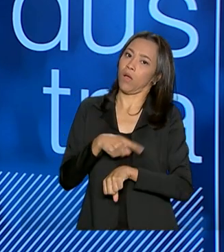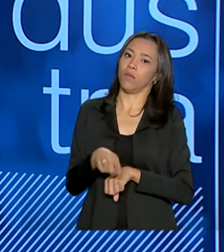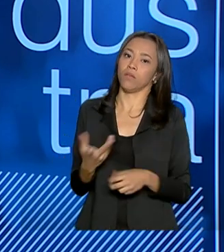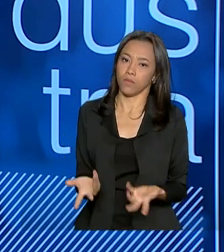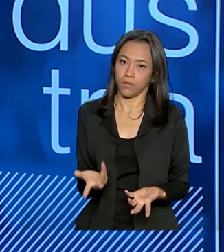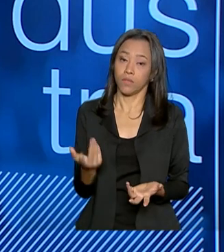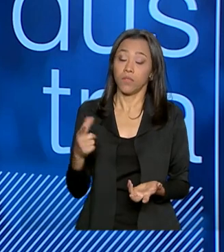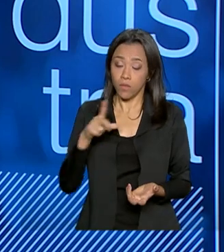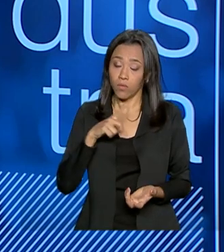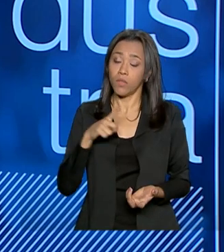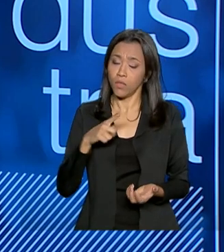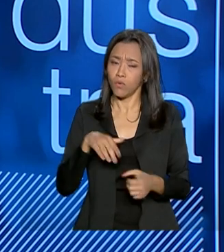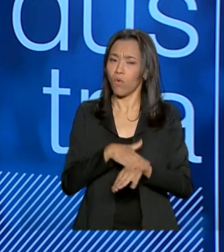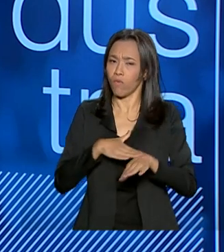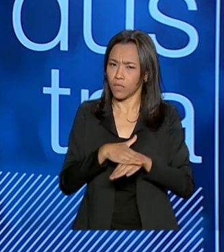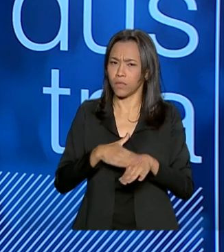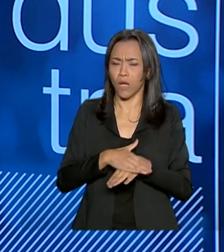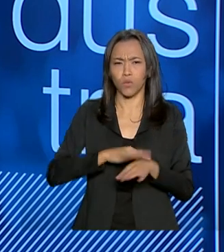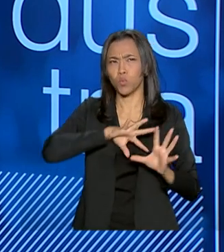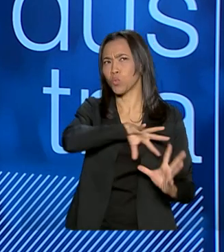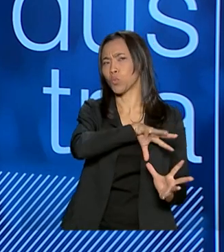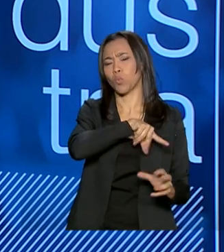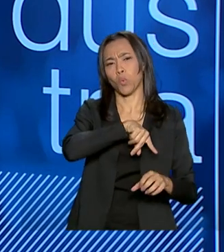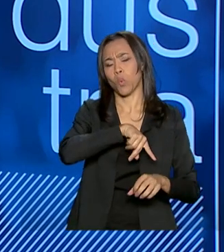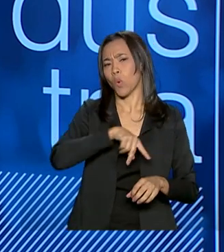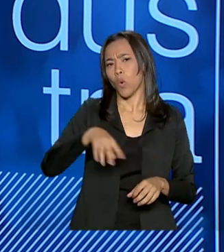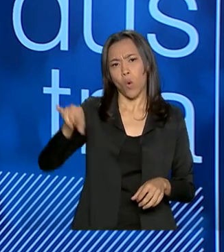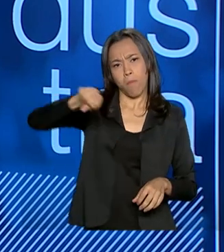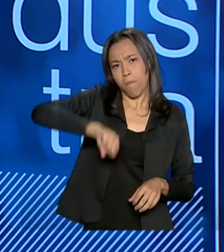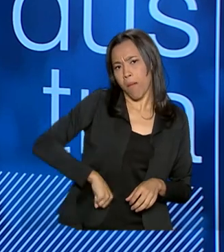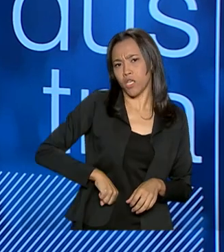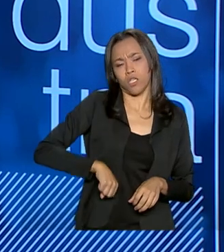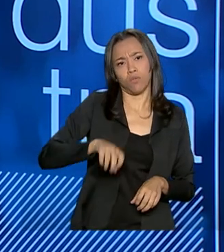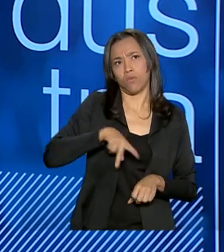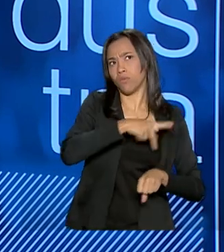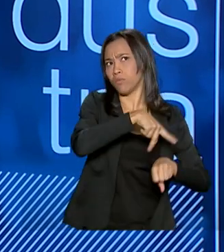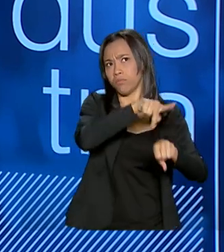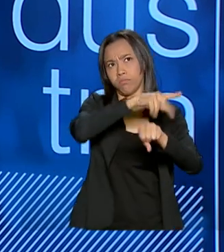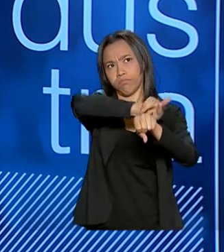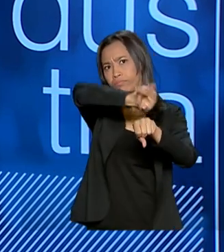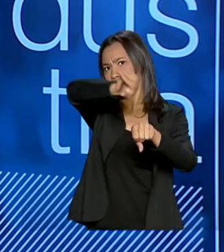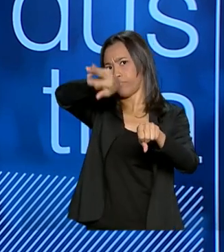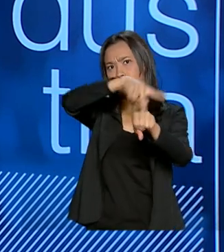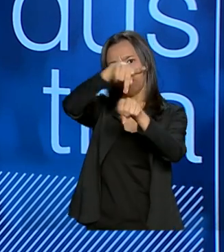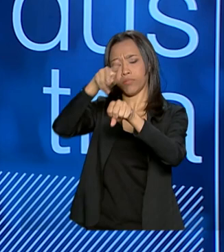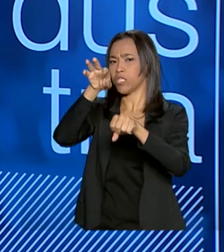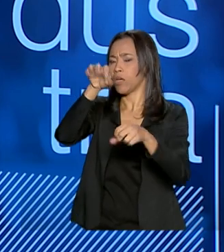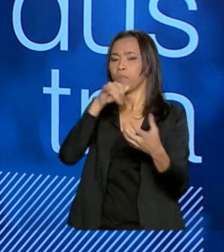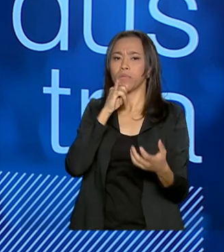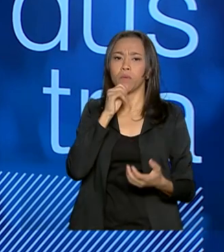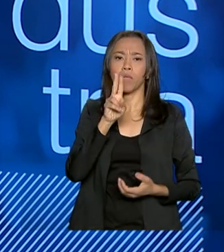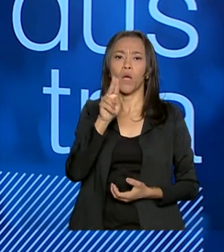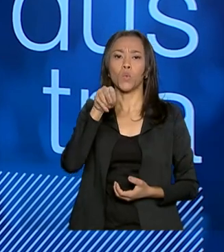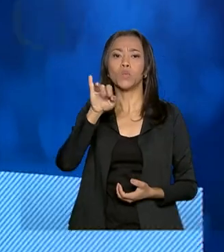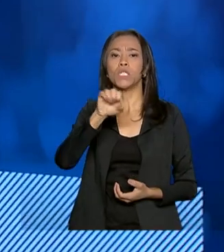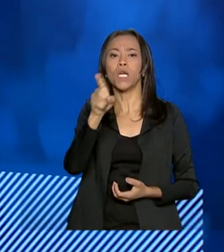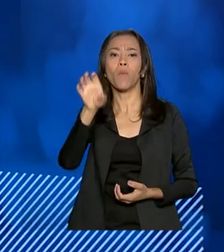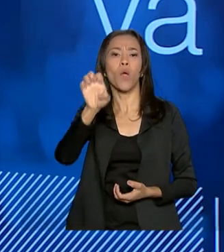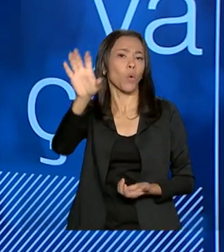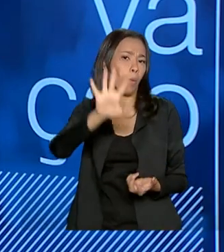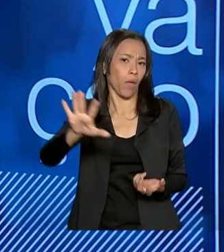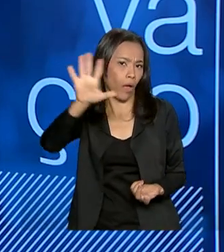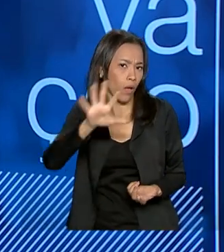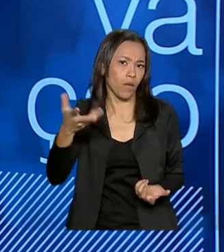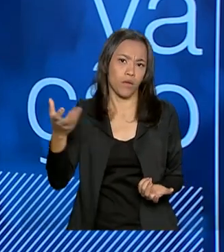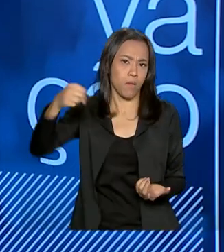conversado com embaixadores aí do mundo inteiro, né? Já tive um almoço com os embaixadores da União Europeia, né? Aí tem